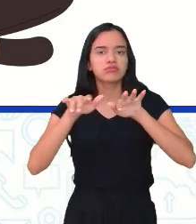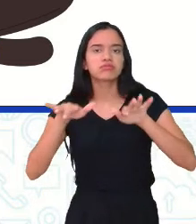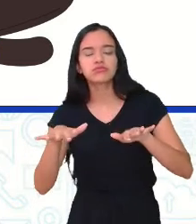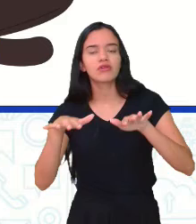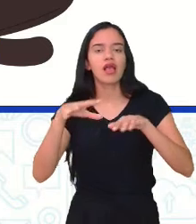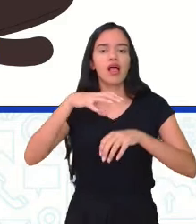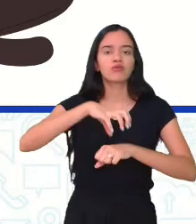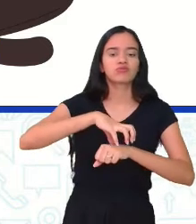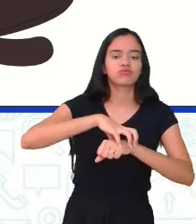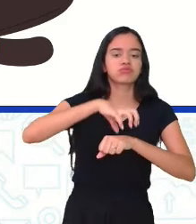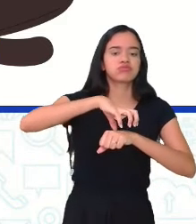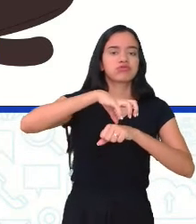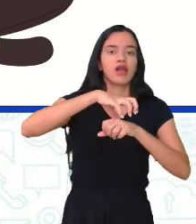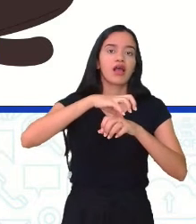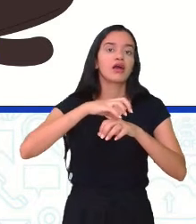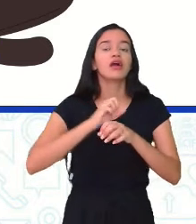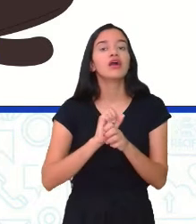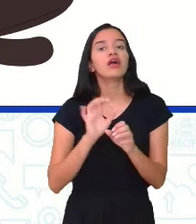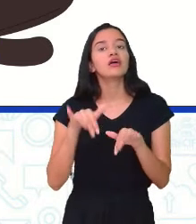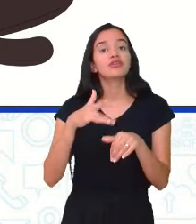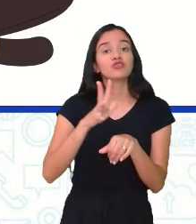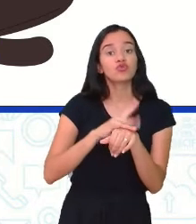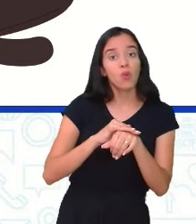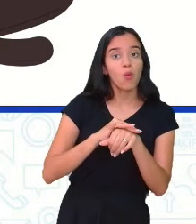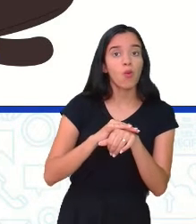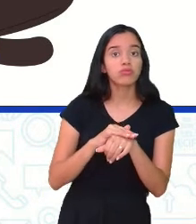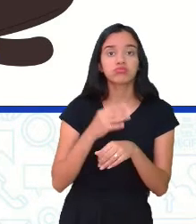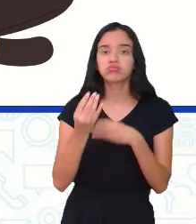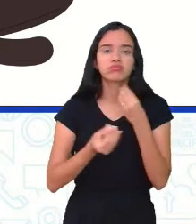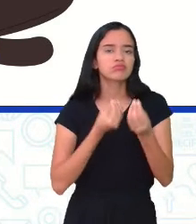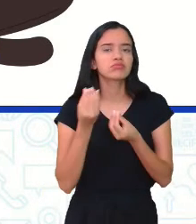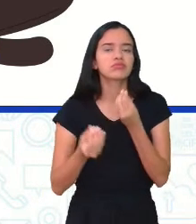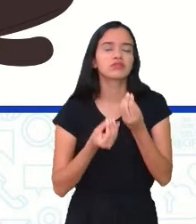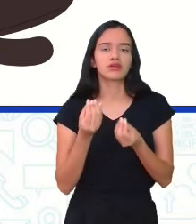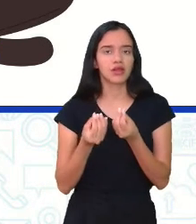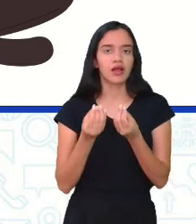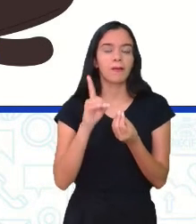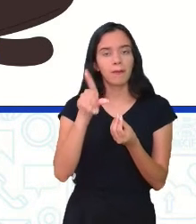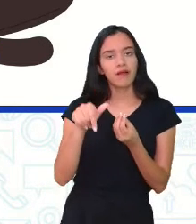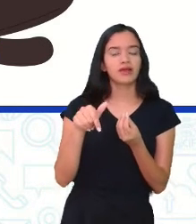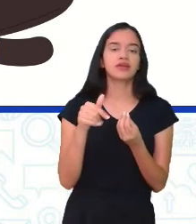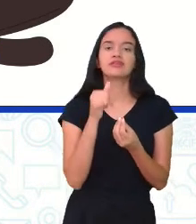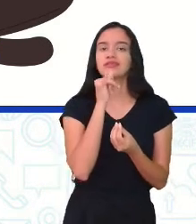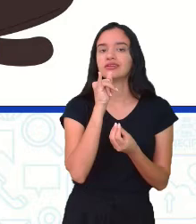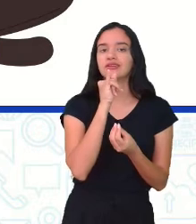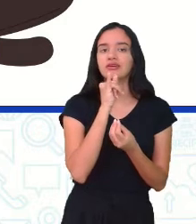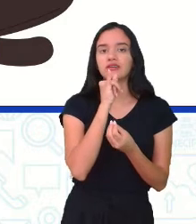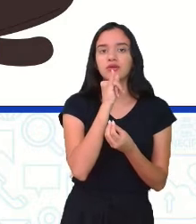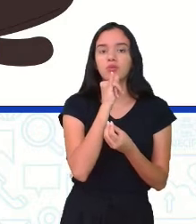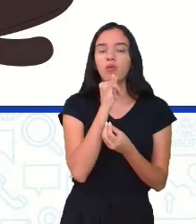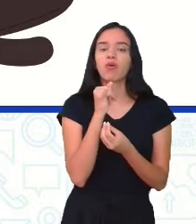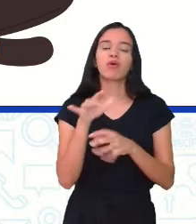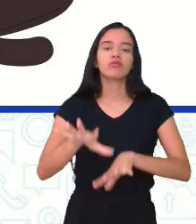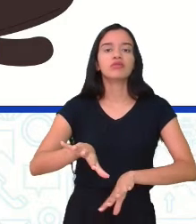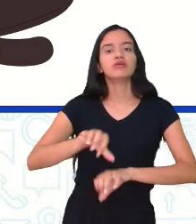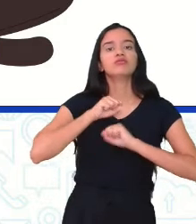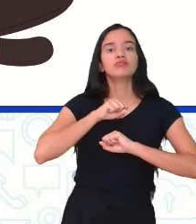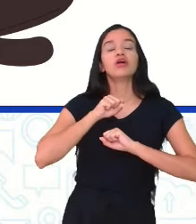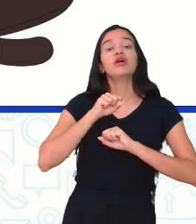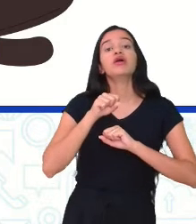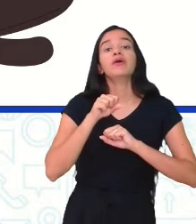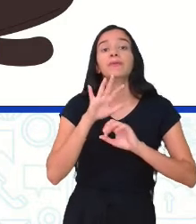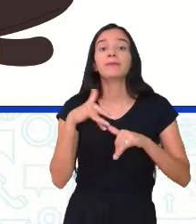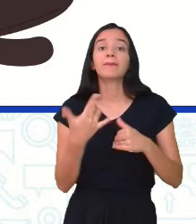das infecções sexualmente transmissíveis? Então, em alguns casos, ela pode ser transmitida por transfusão de